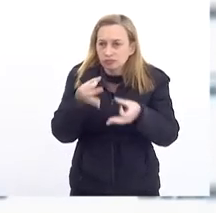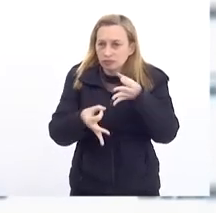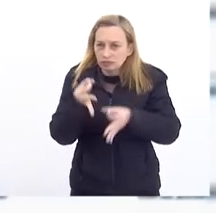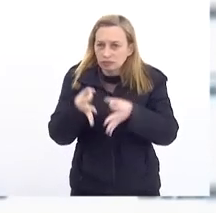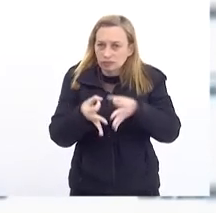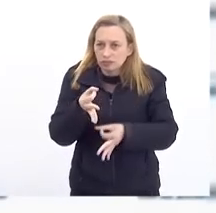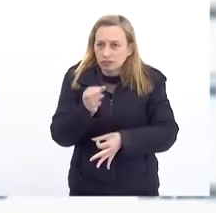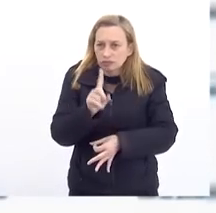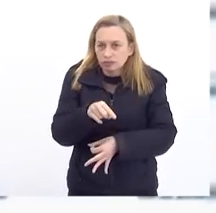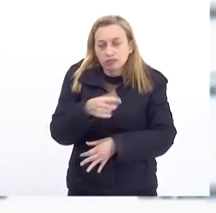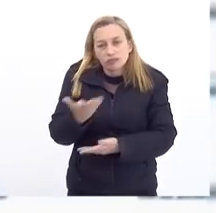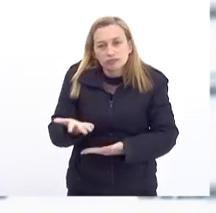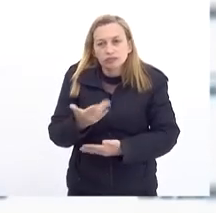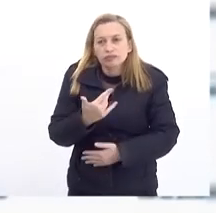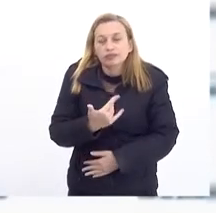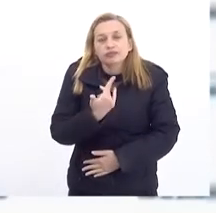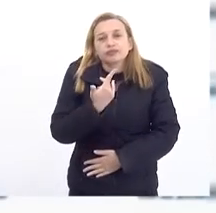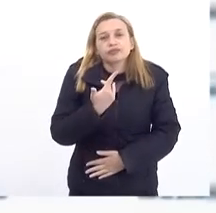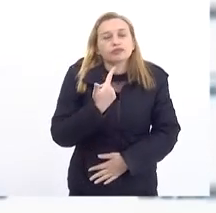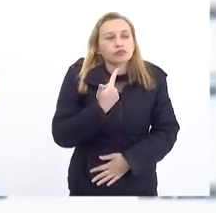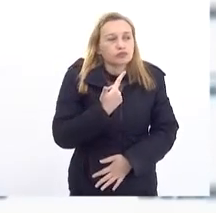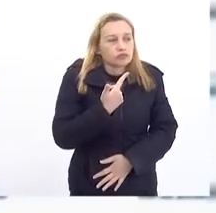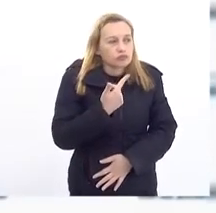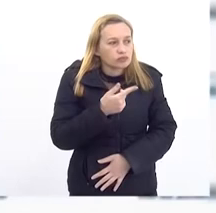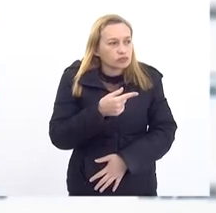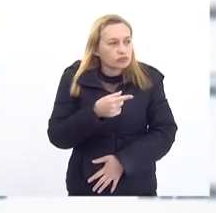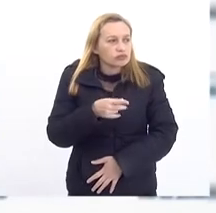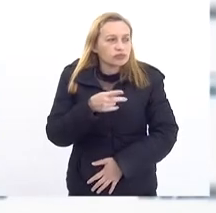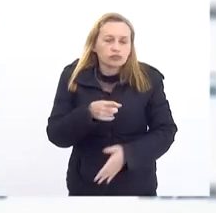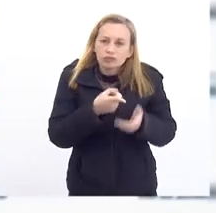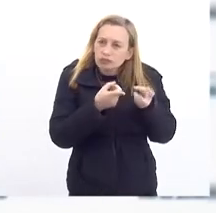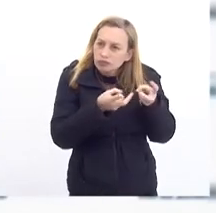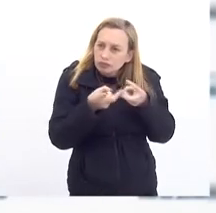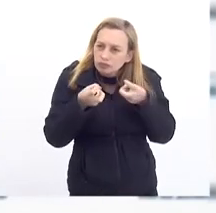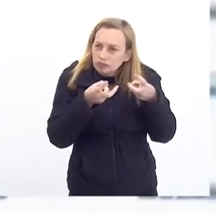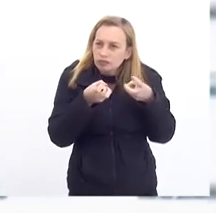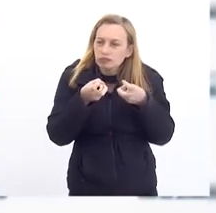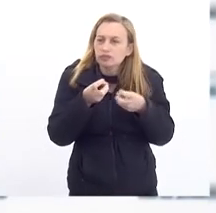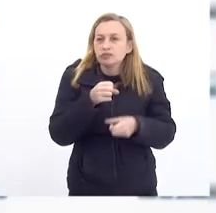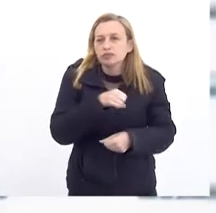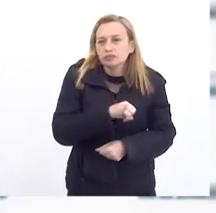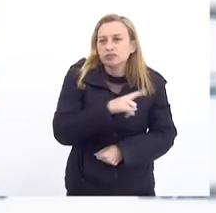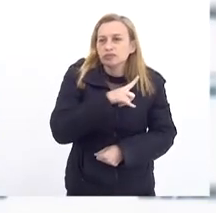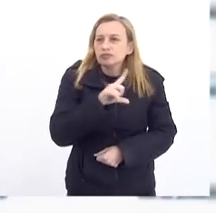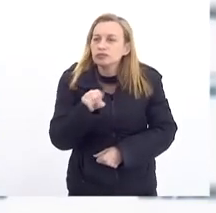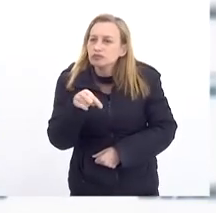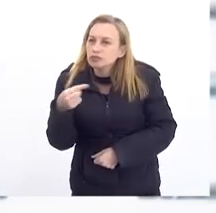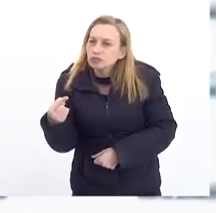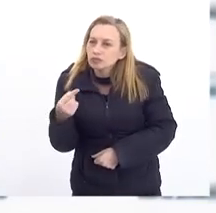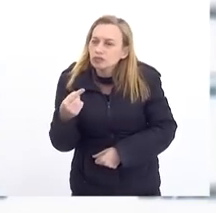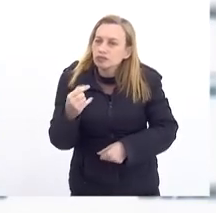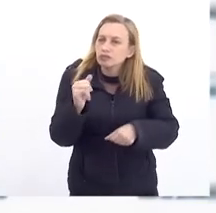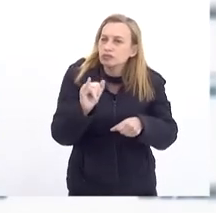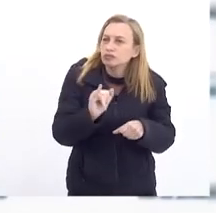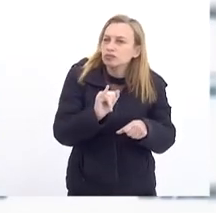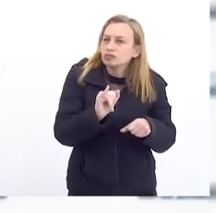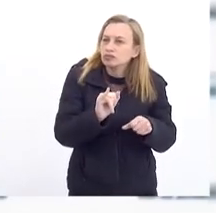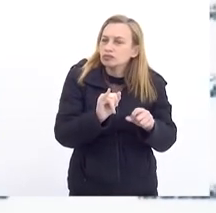Enfim O que nós Estamos Verificando É se Existem Outras Práticas Que